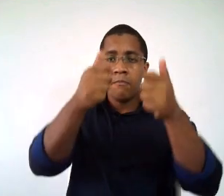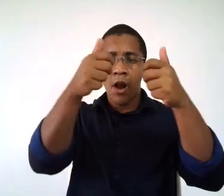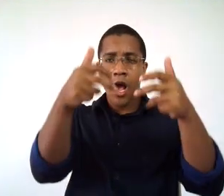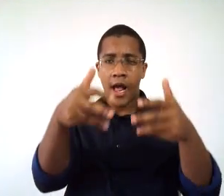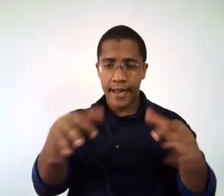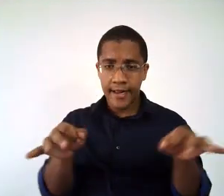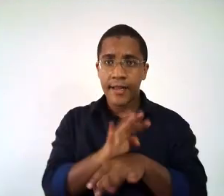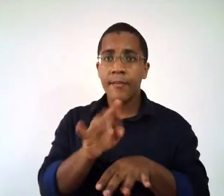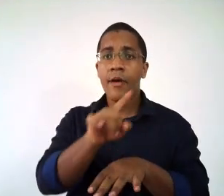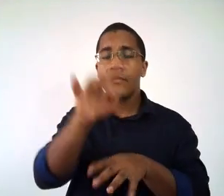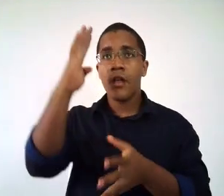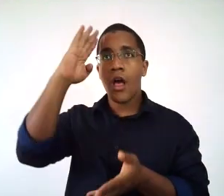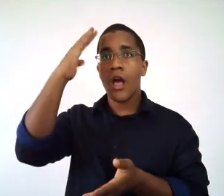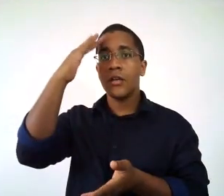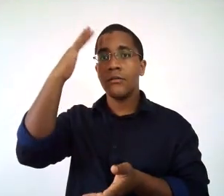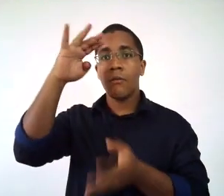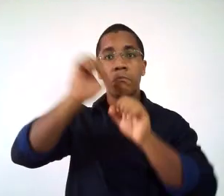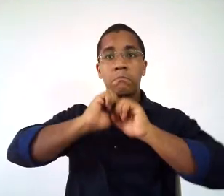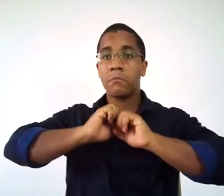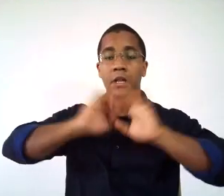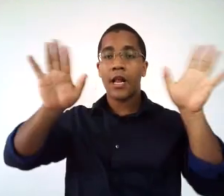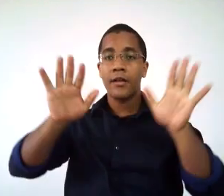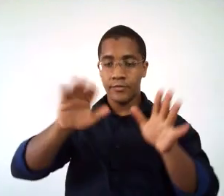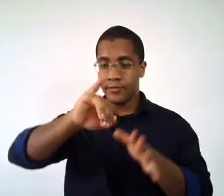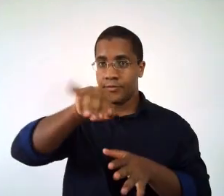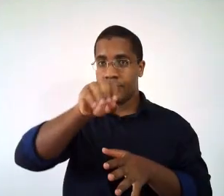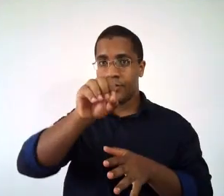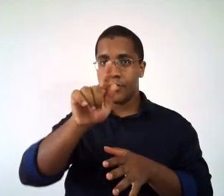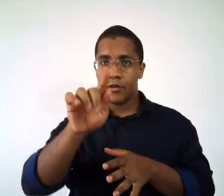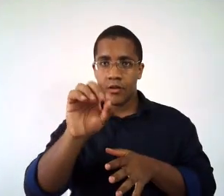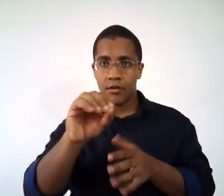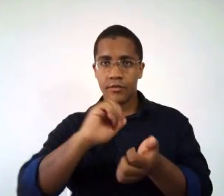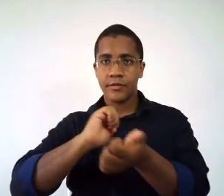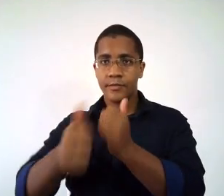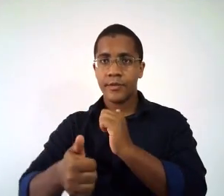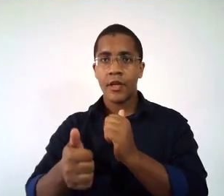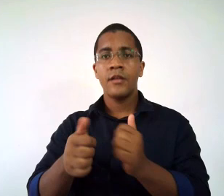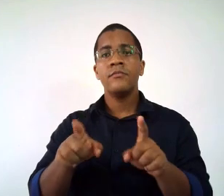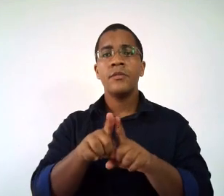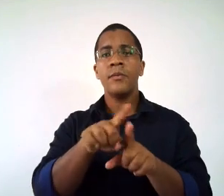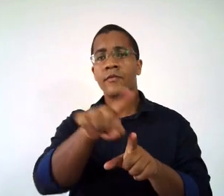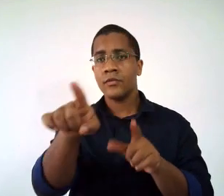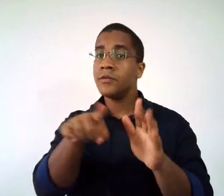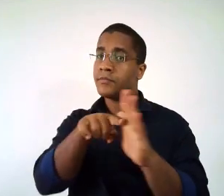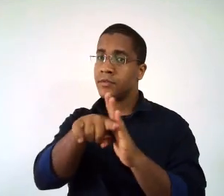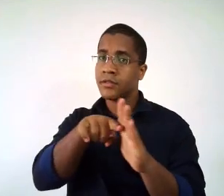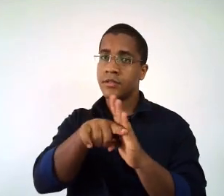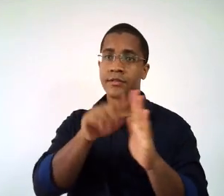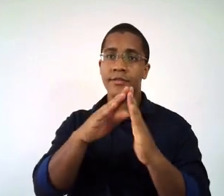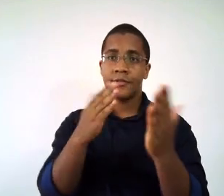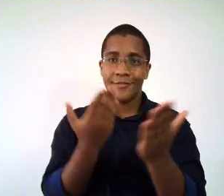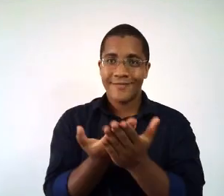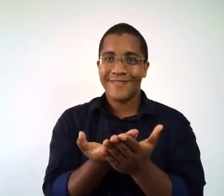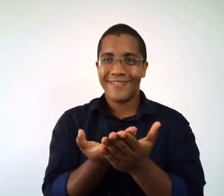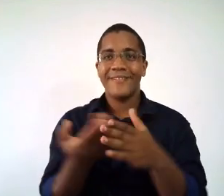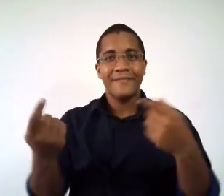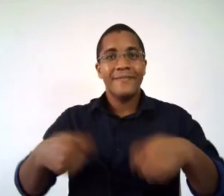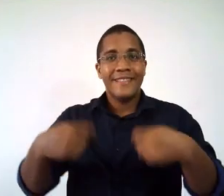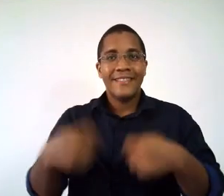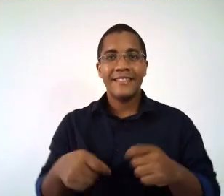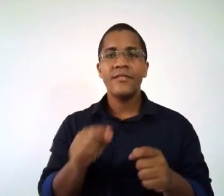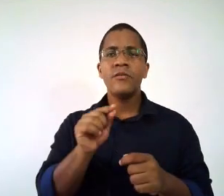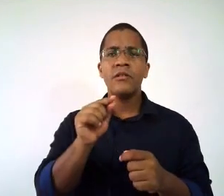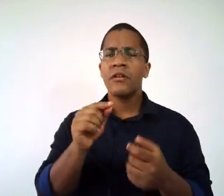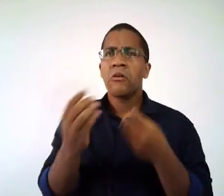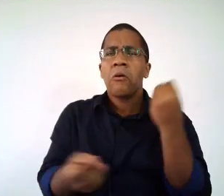identificar o que são jogos esportivos e que também possa realizar uma breve pesquisa escolar utilizando